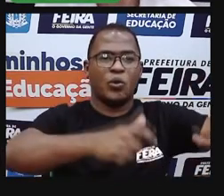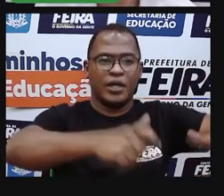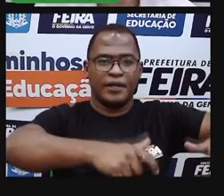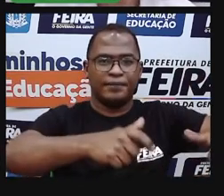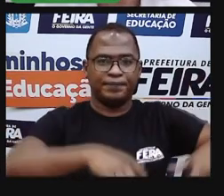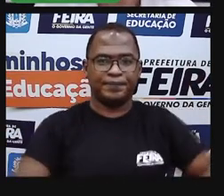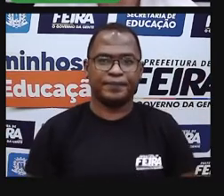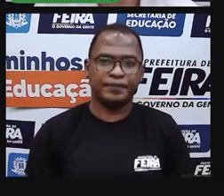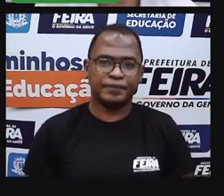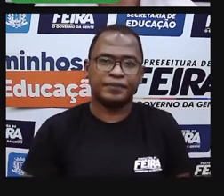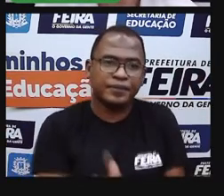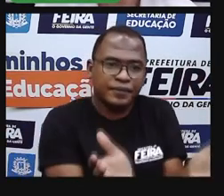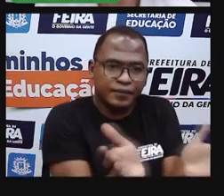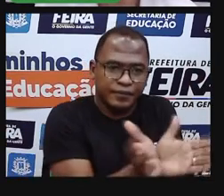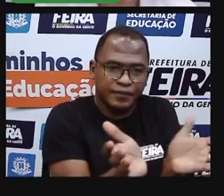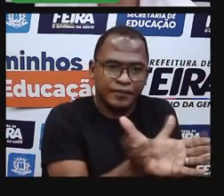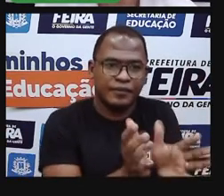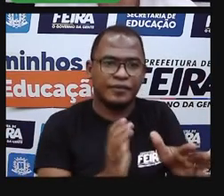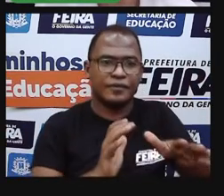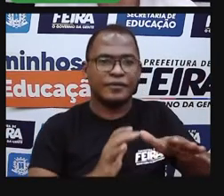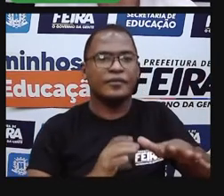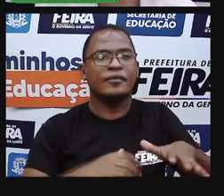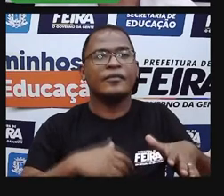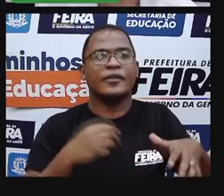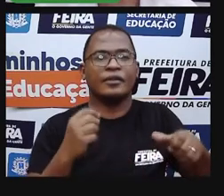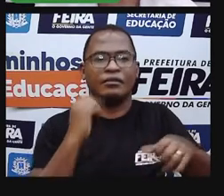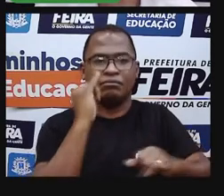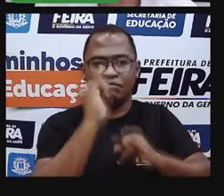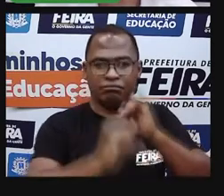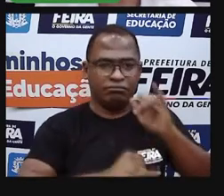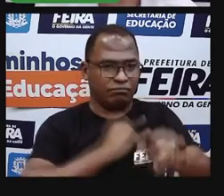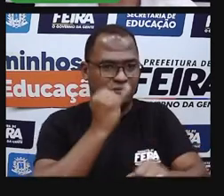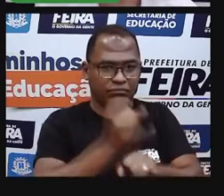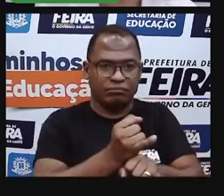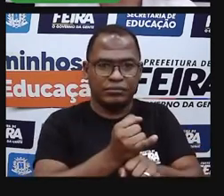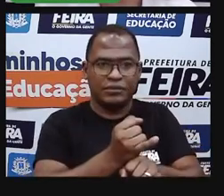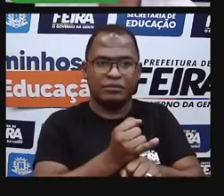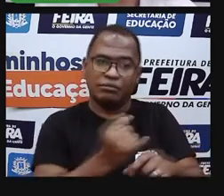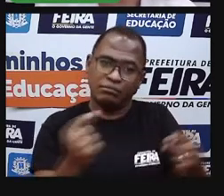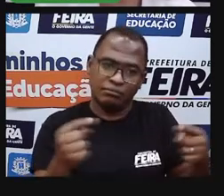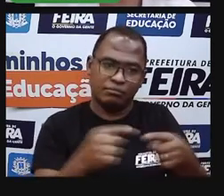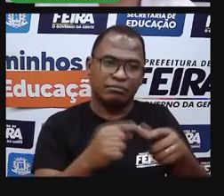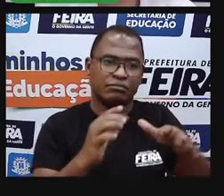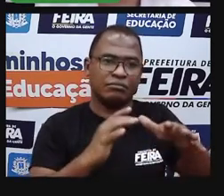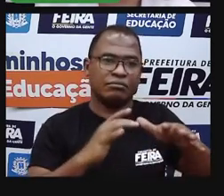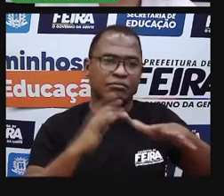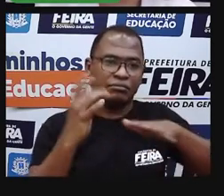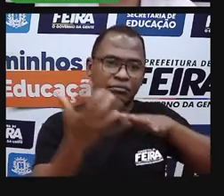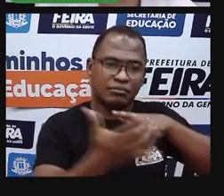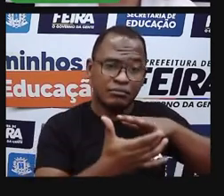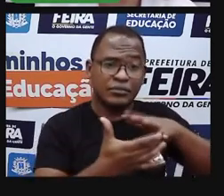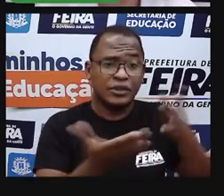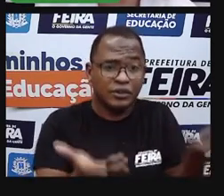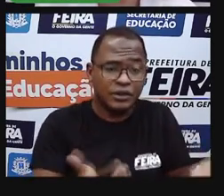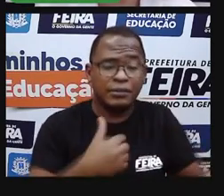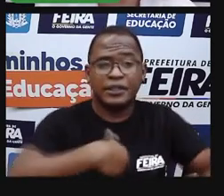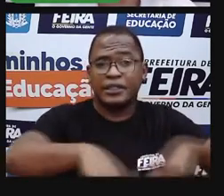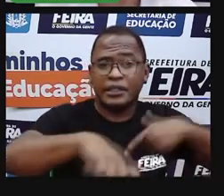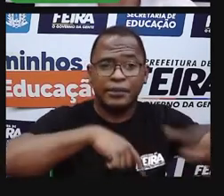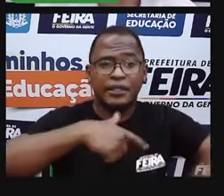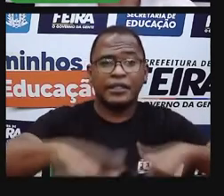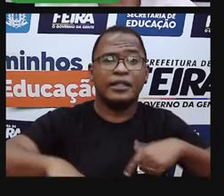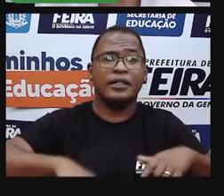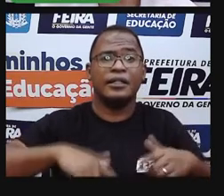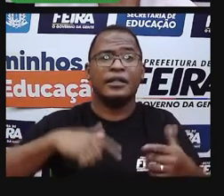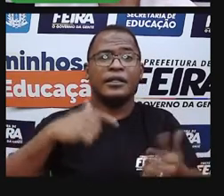Temos também as comunidades virtuais, que são aquelas comunidades que a gente usa para trabalhar, para conversar, para assistir aulas, né,